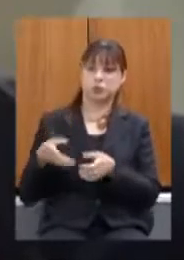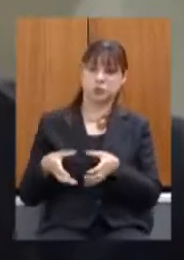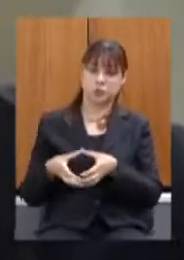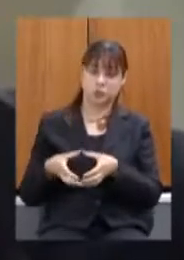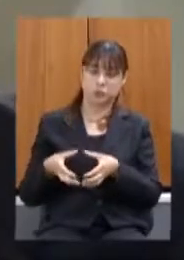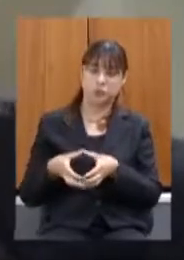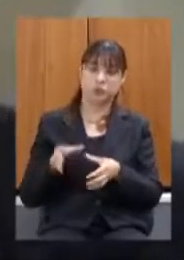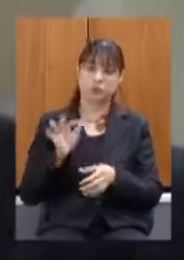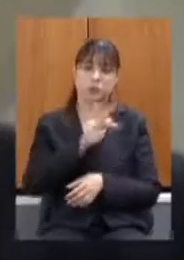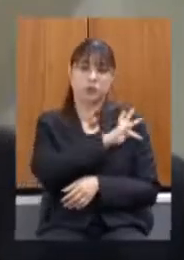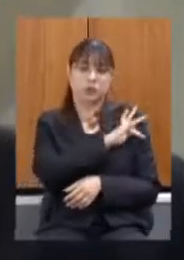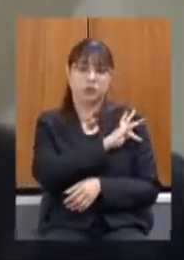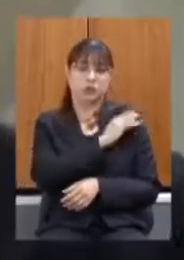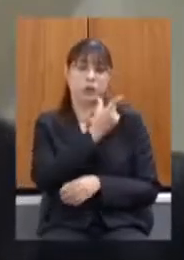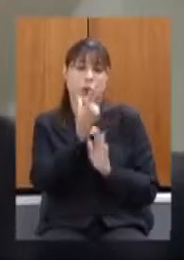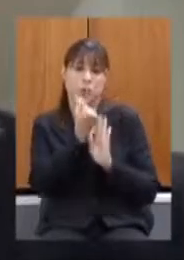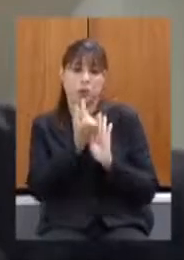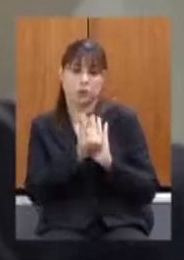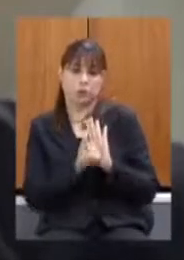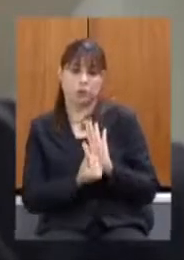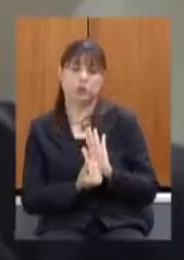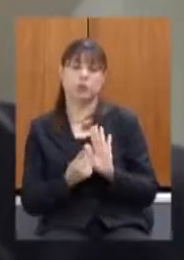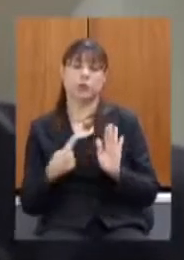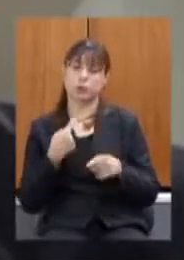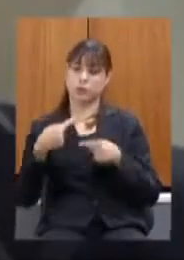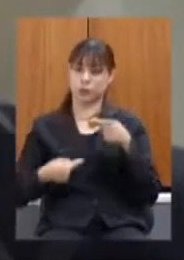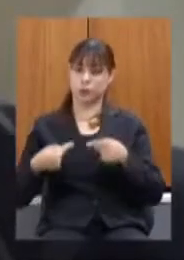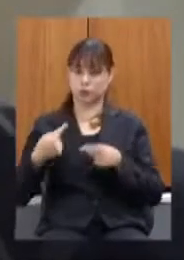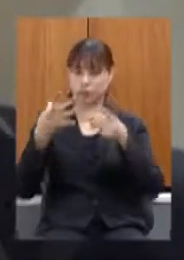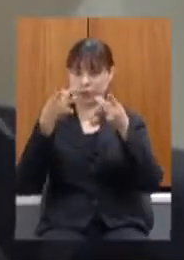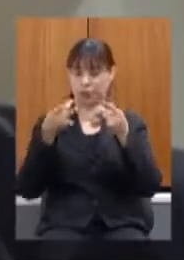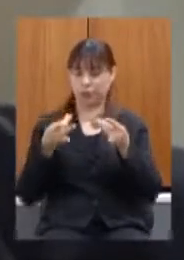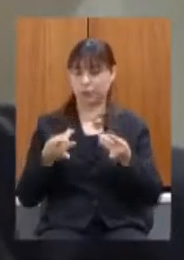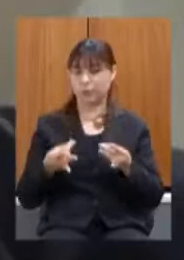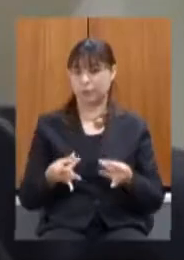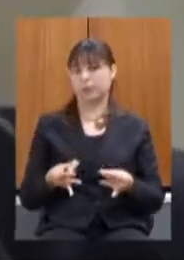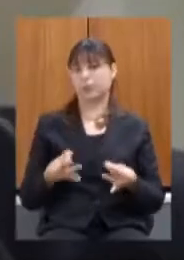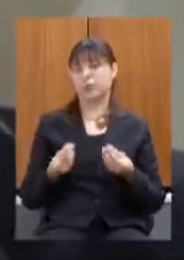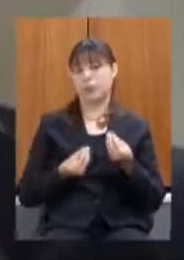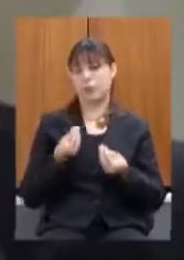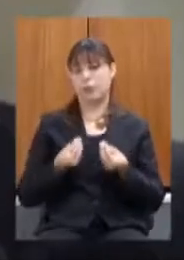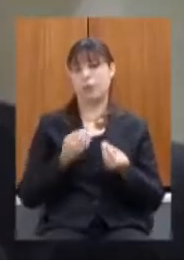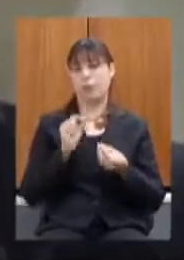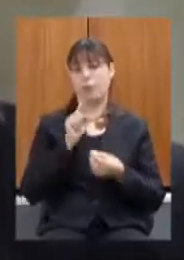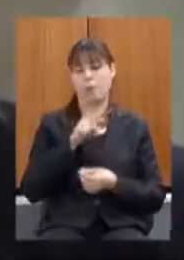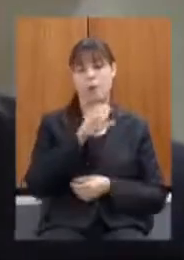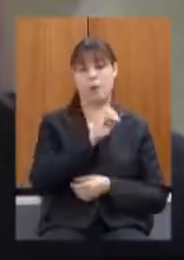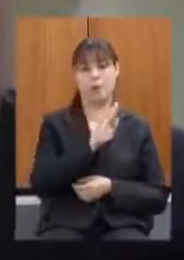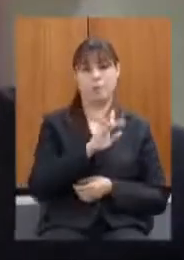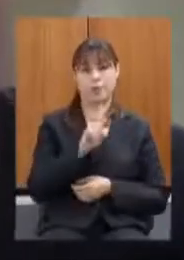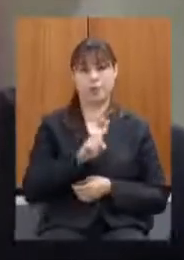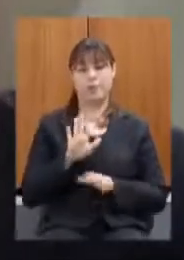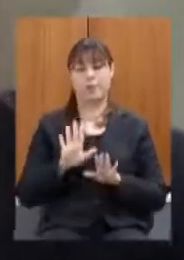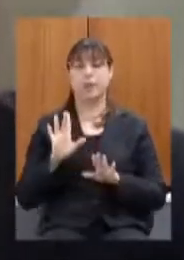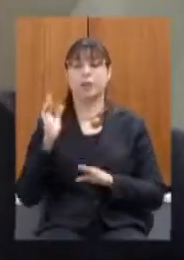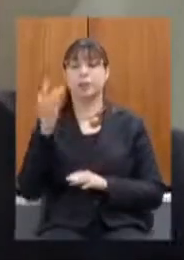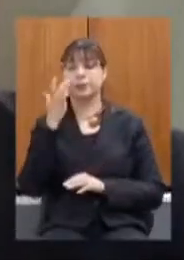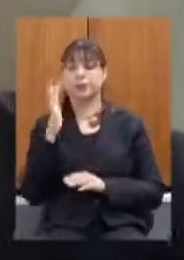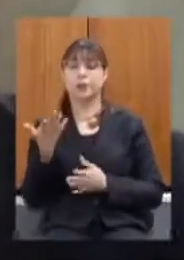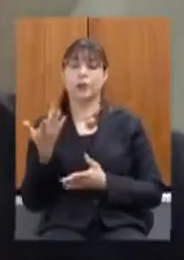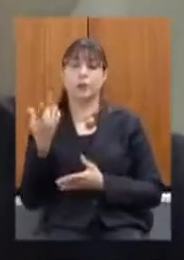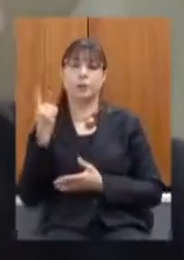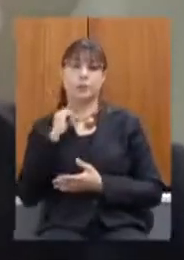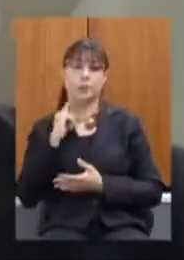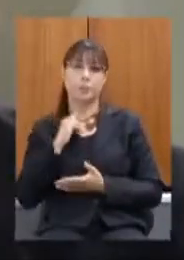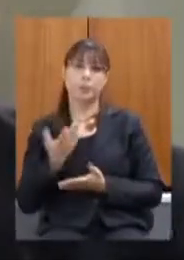e orçamentário a gente discutir com mais detalhe a metodologia do obz com relação a oluminas eu concordo totalmente com o